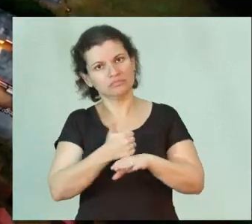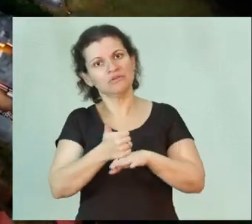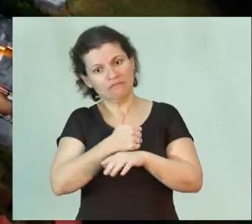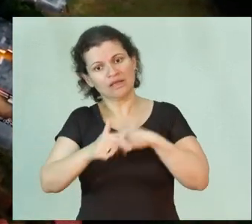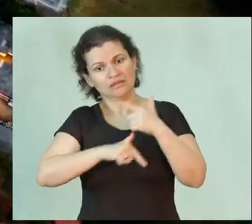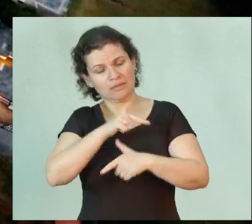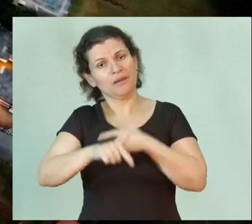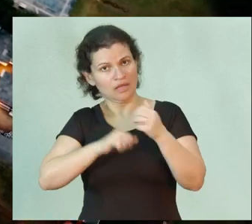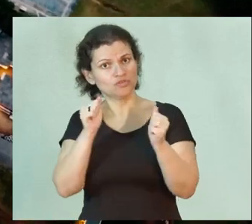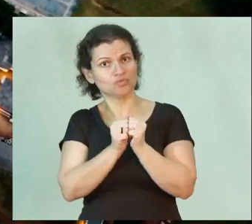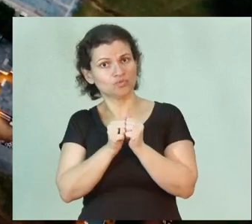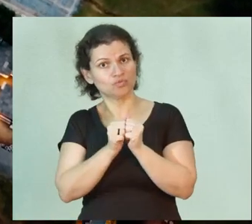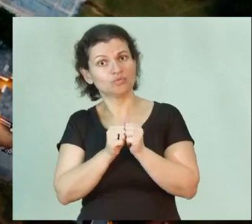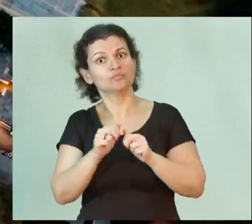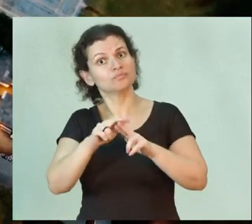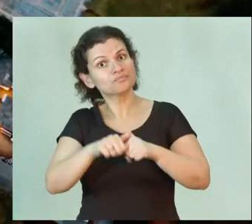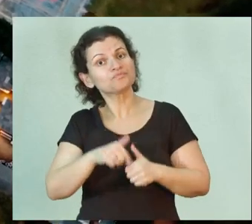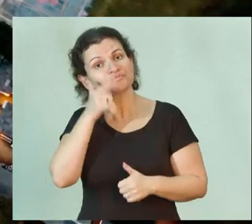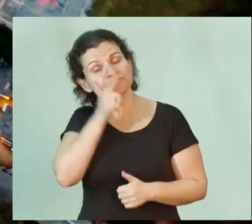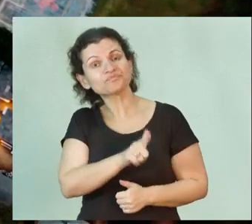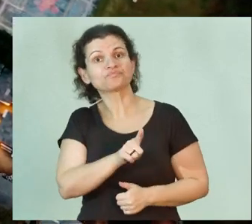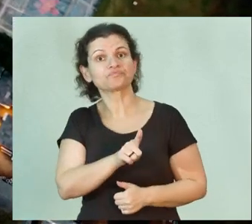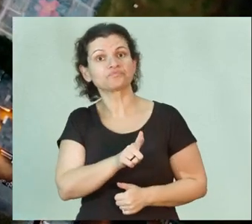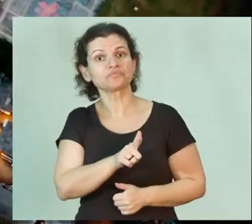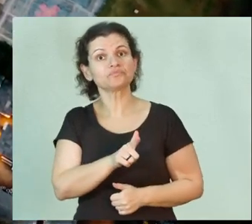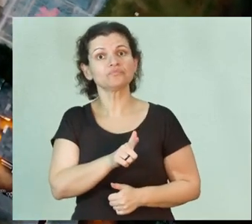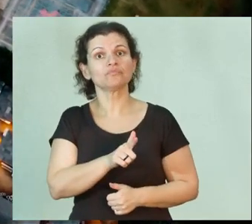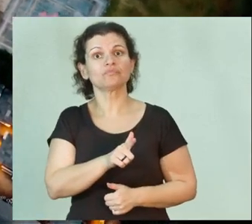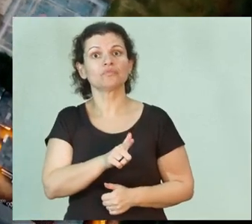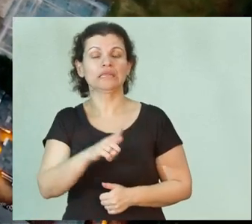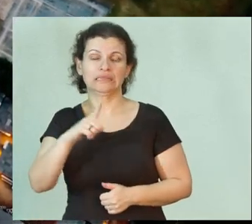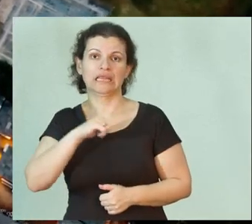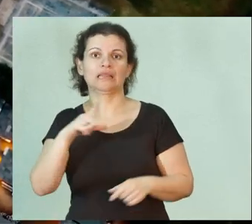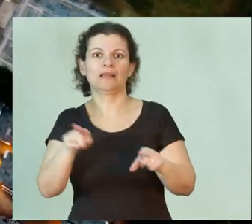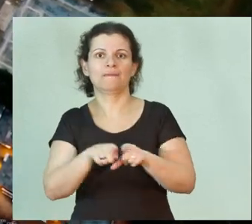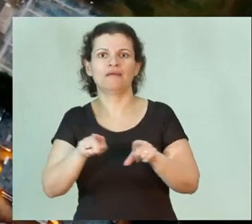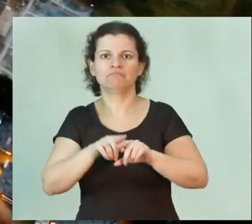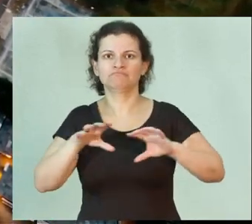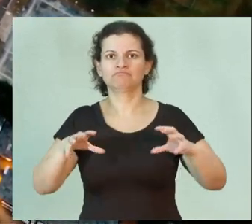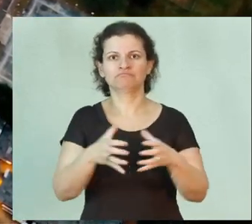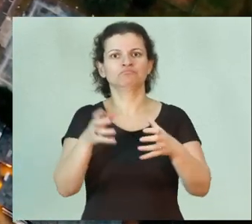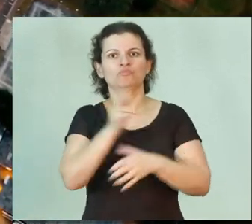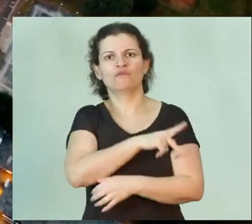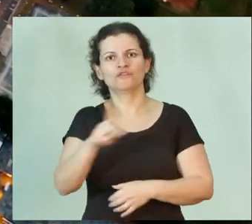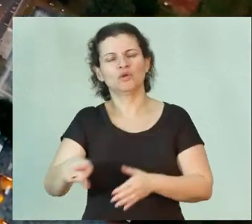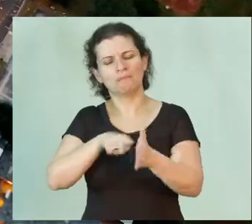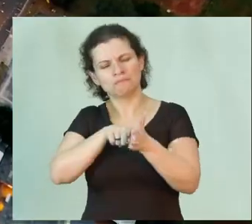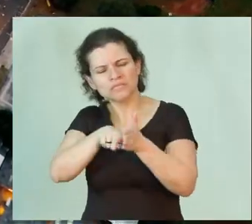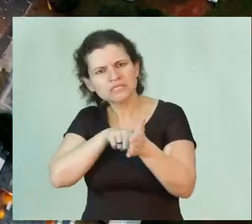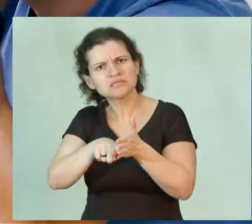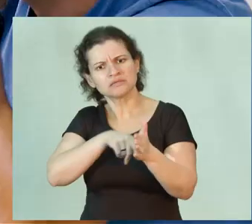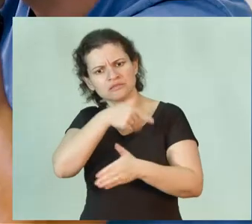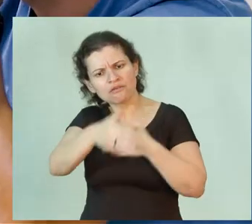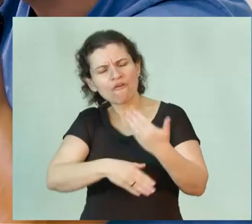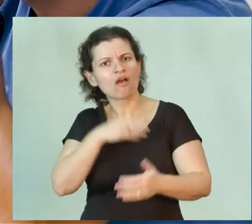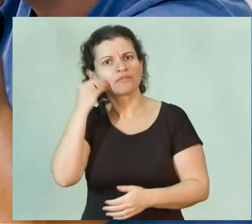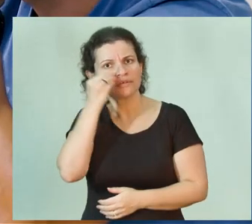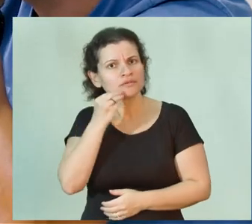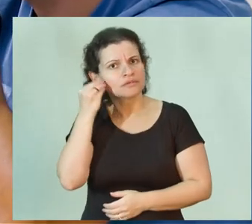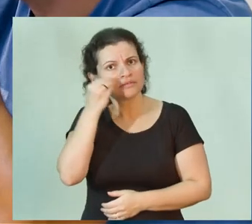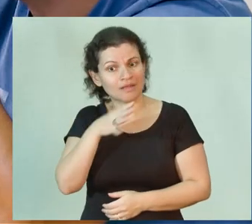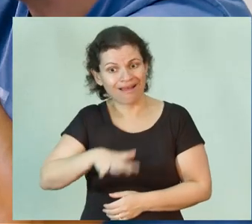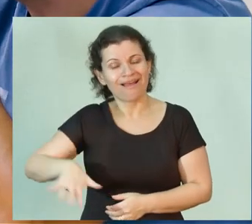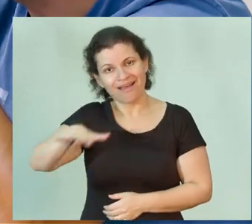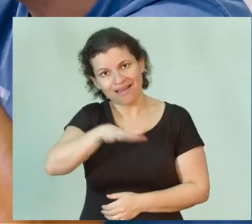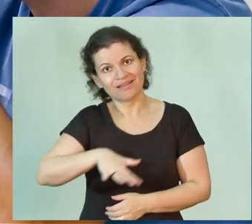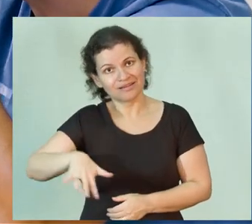trabalhar juntos, com isso a gente consegue ter também um corpo de professores que pesquisam, que desenvolvem experimentos nessas